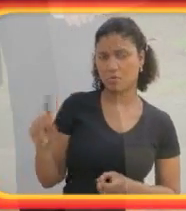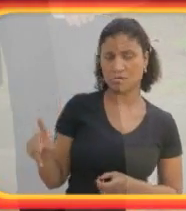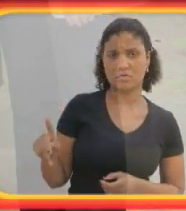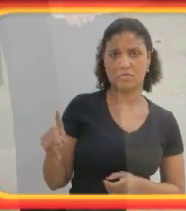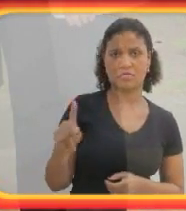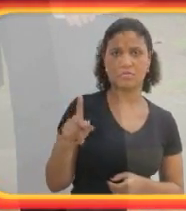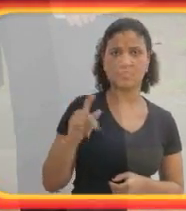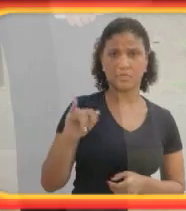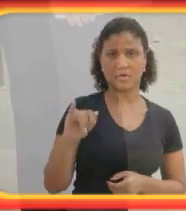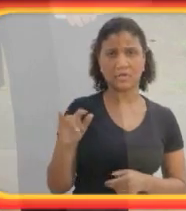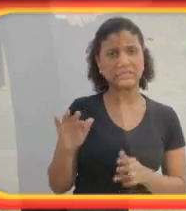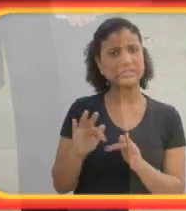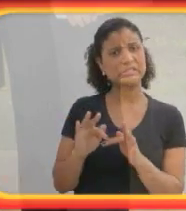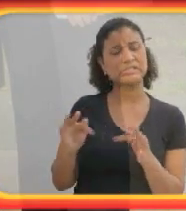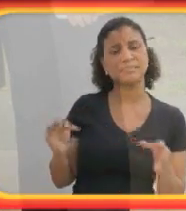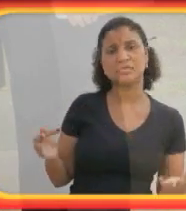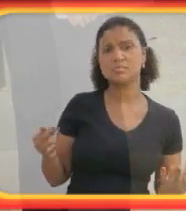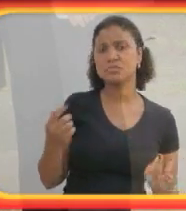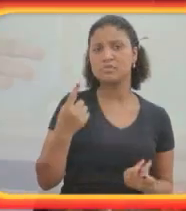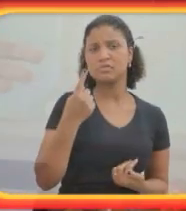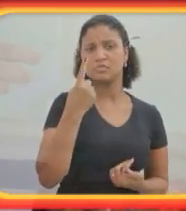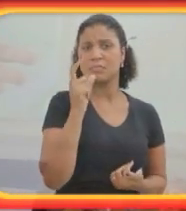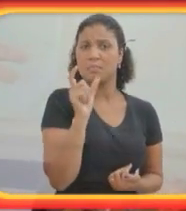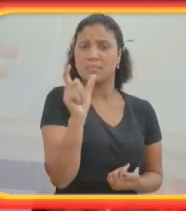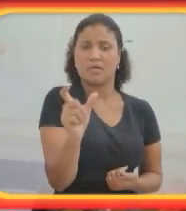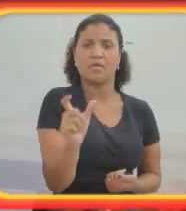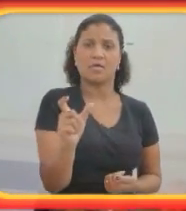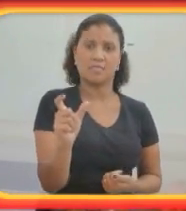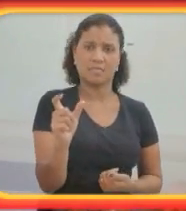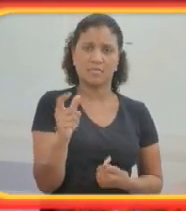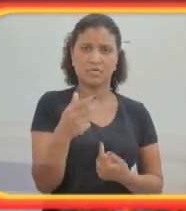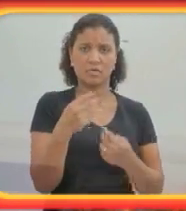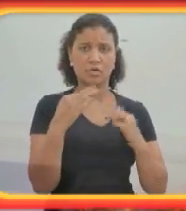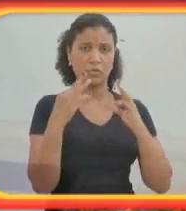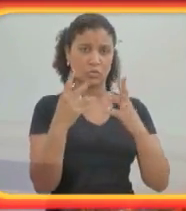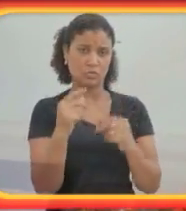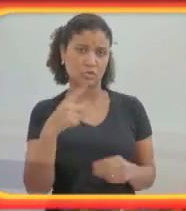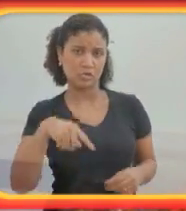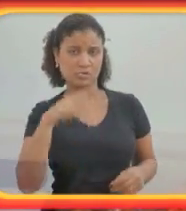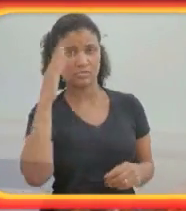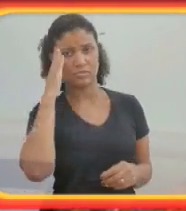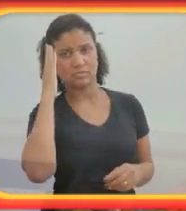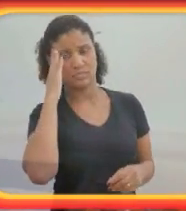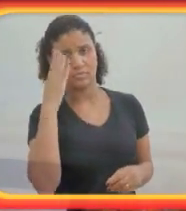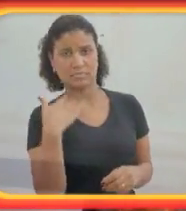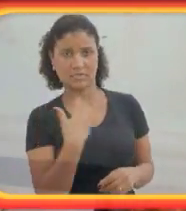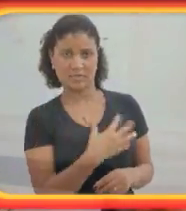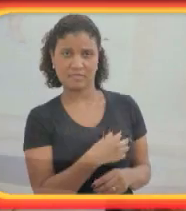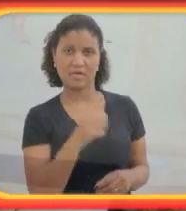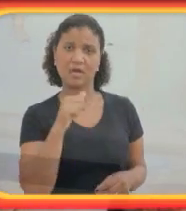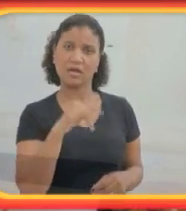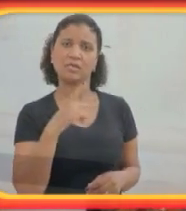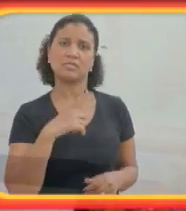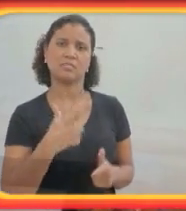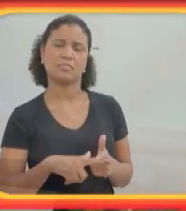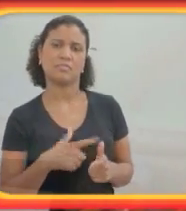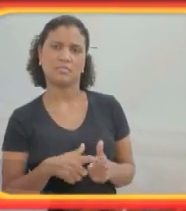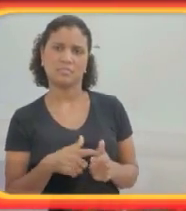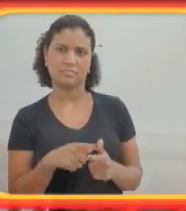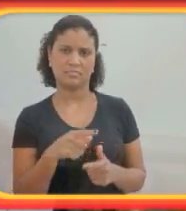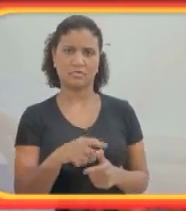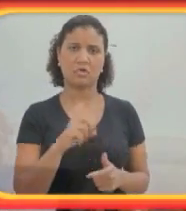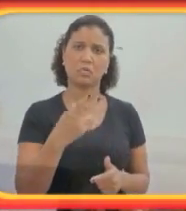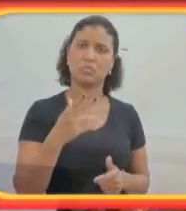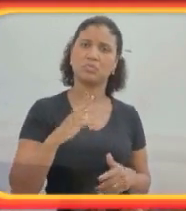palavra para algo que todos nós já sabemos. Minha filha ainda tem problema com isso, ou talvez até mais do que quando ela era criança, porque agora ela tem